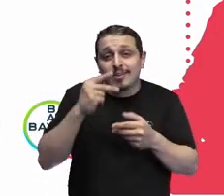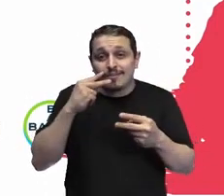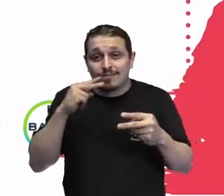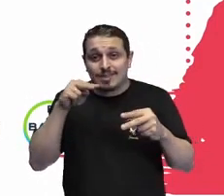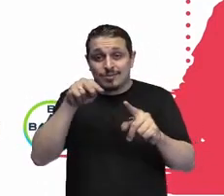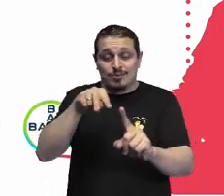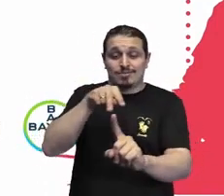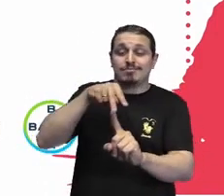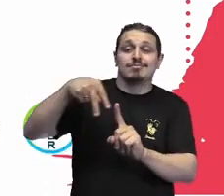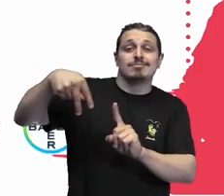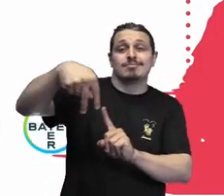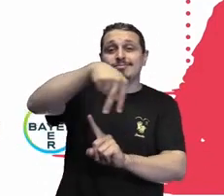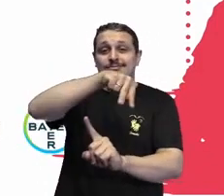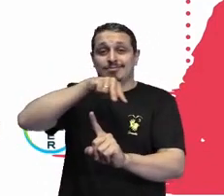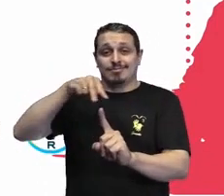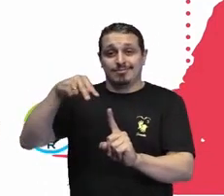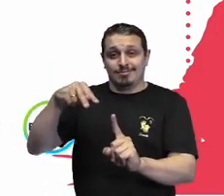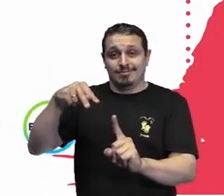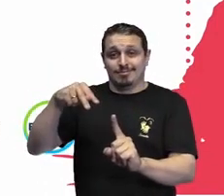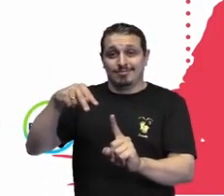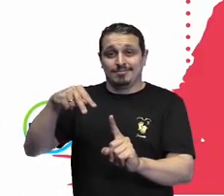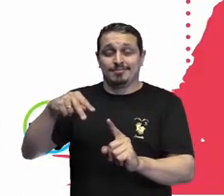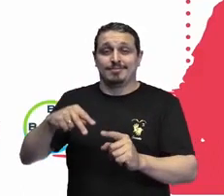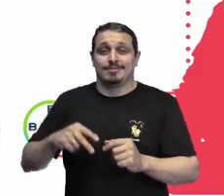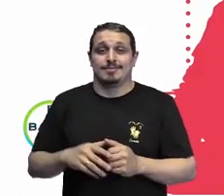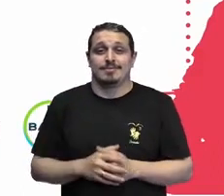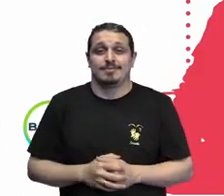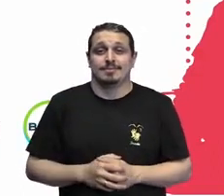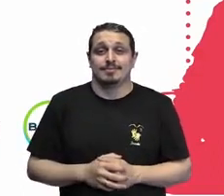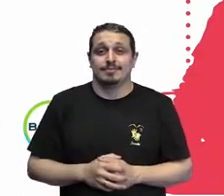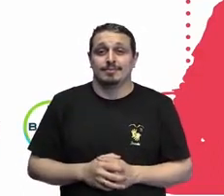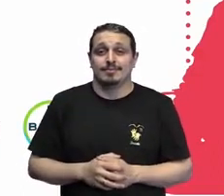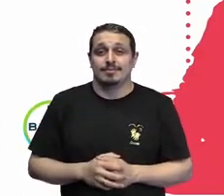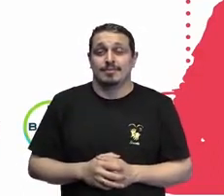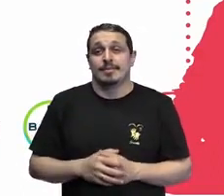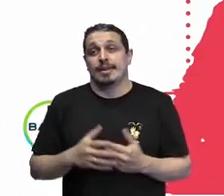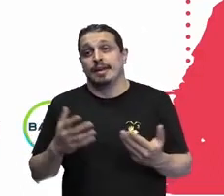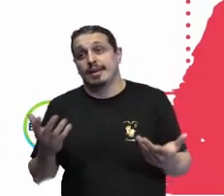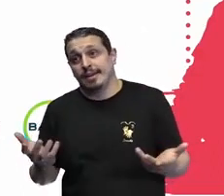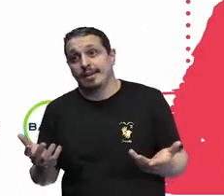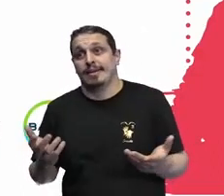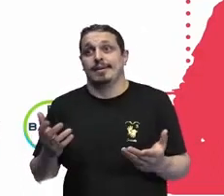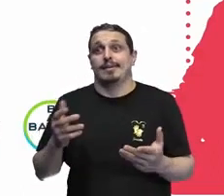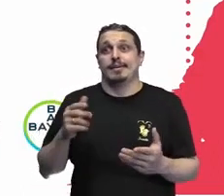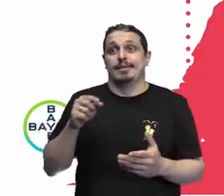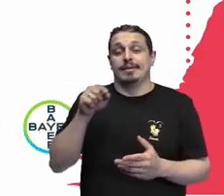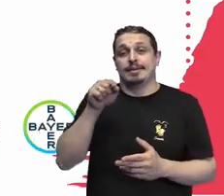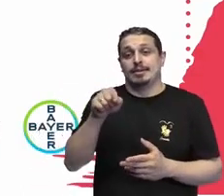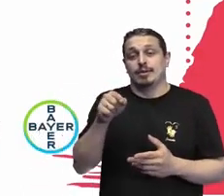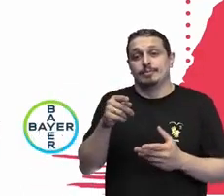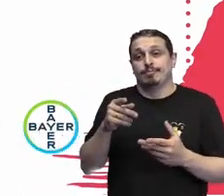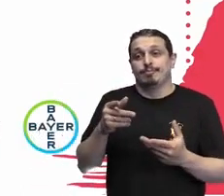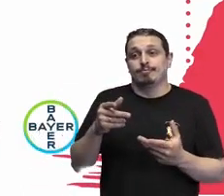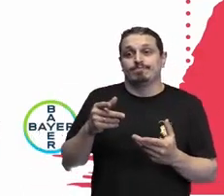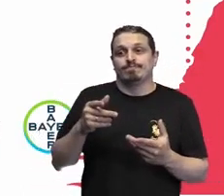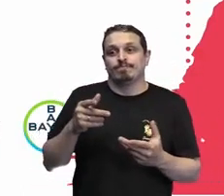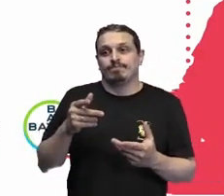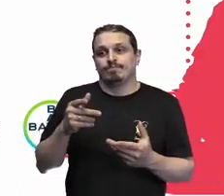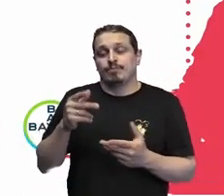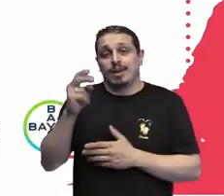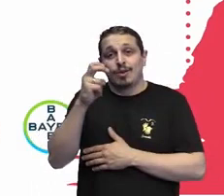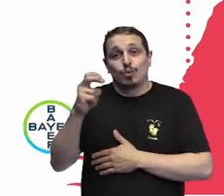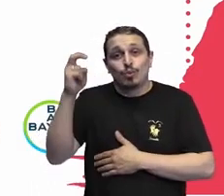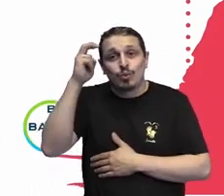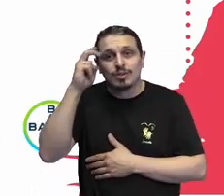é, muitas vezes, marcado dentro da cultura organizacional, que é a formação profissional